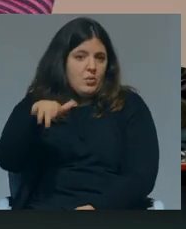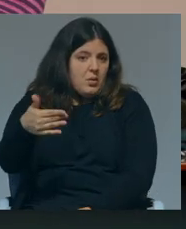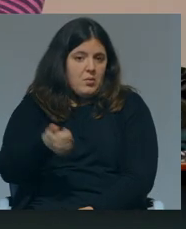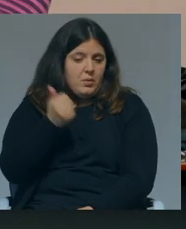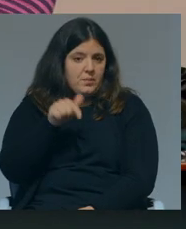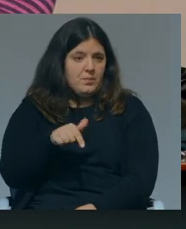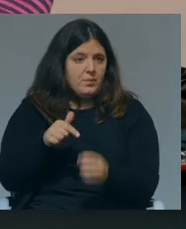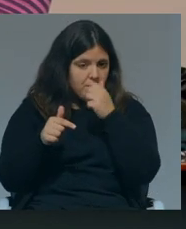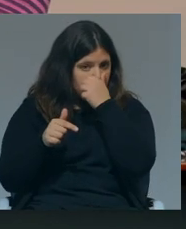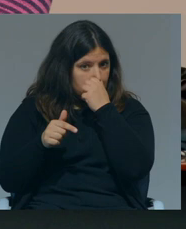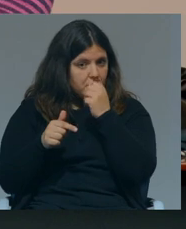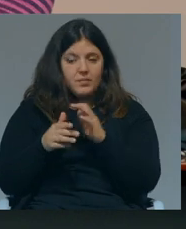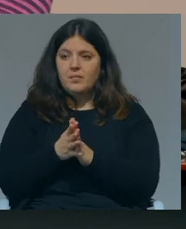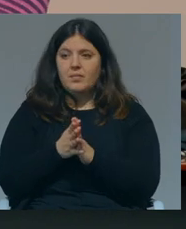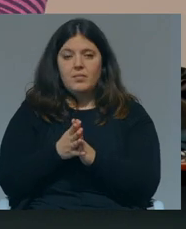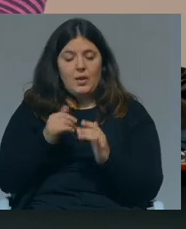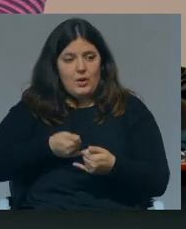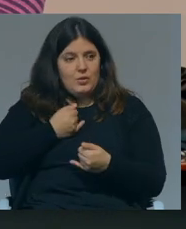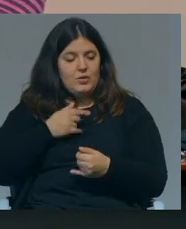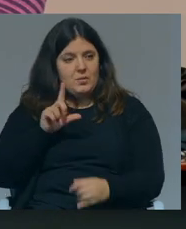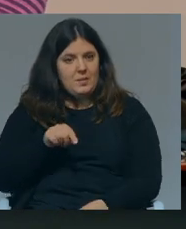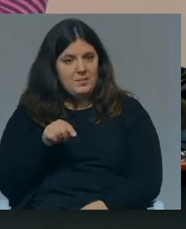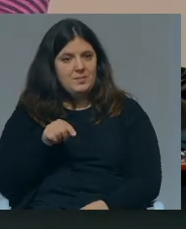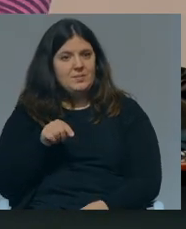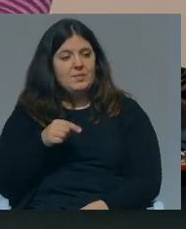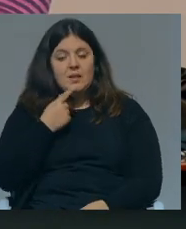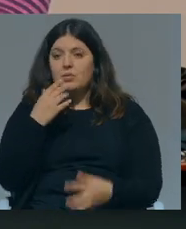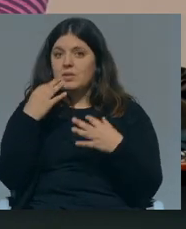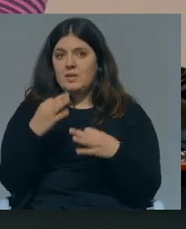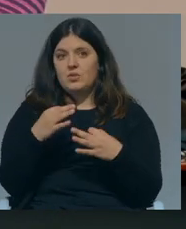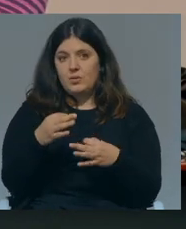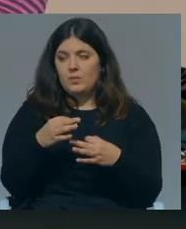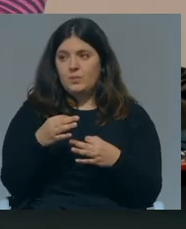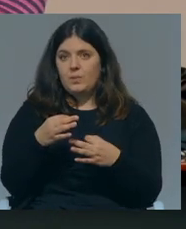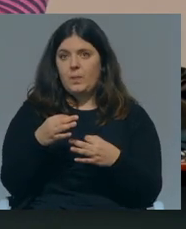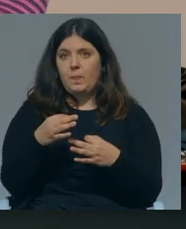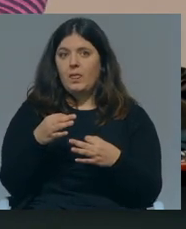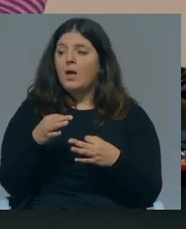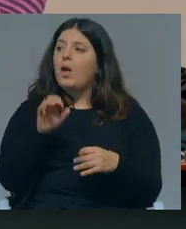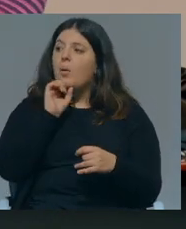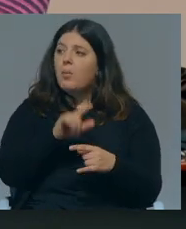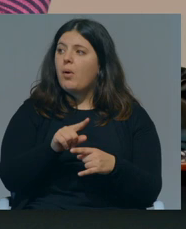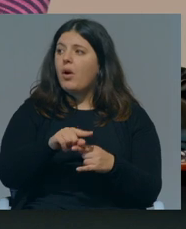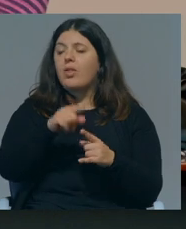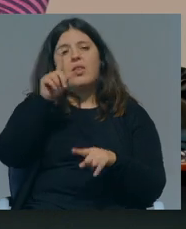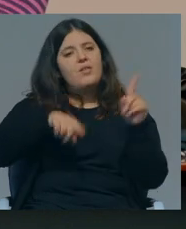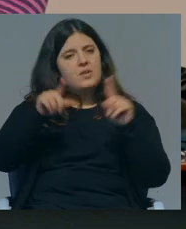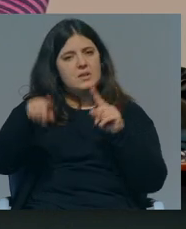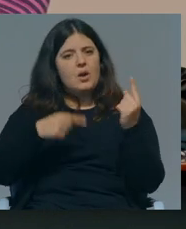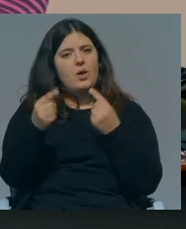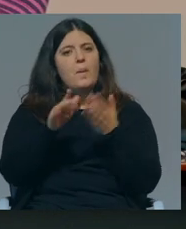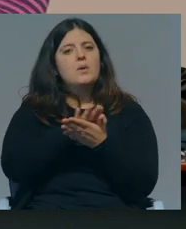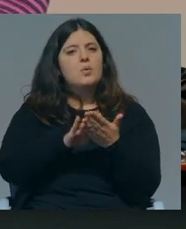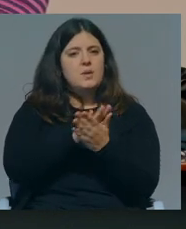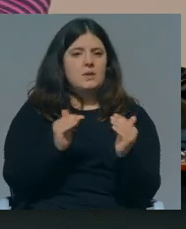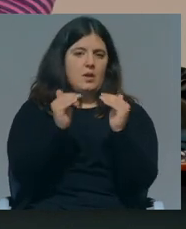mas temos desculpa agora assustei-me a mim mesmo temos de garantir quer dizer pode haver algum grau de diferenciação mas o básico